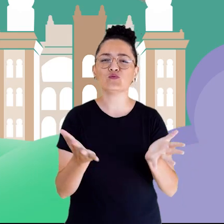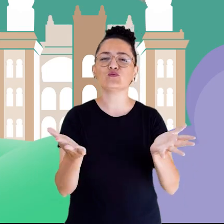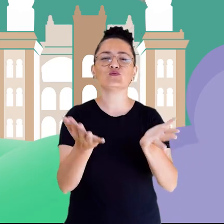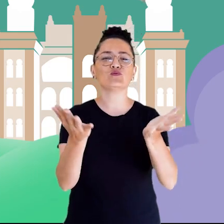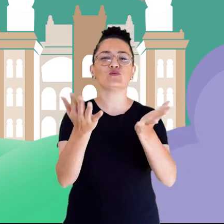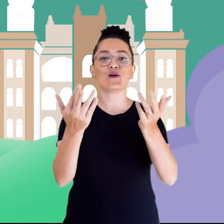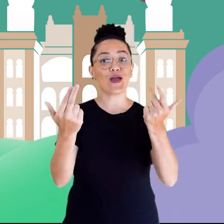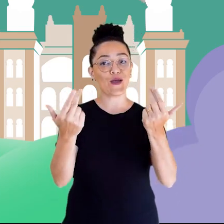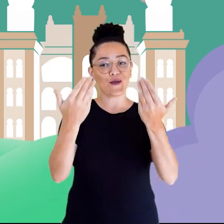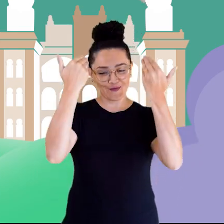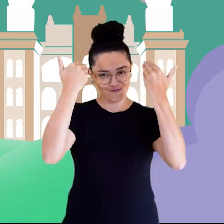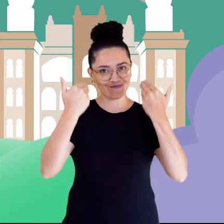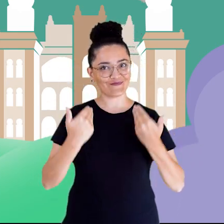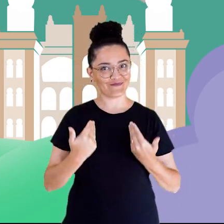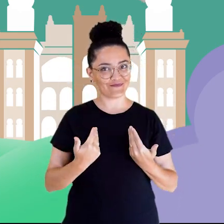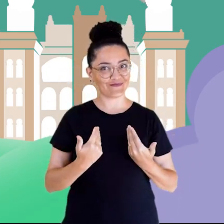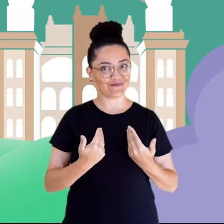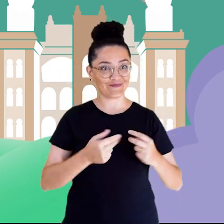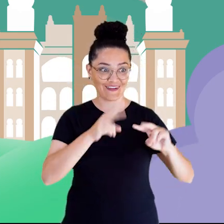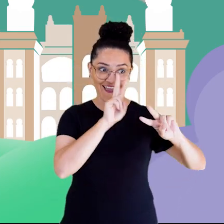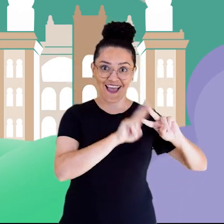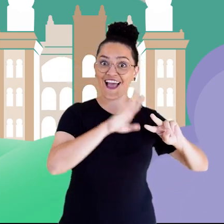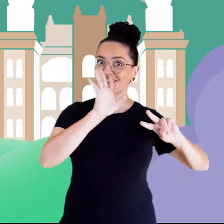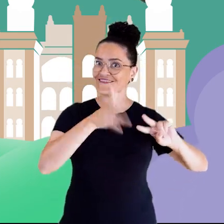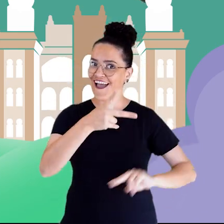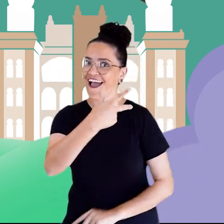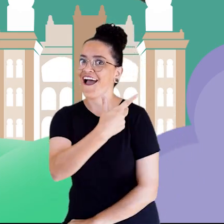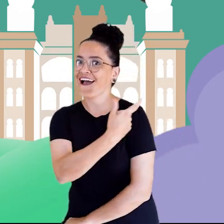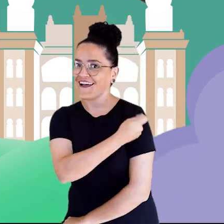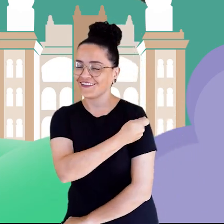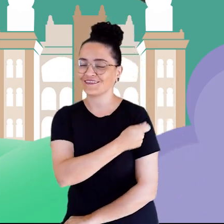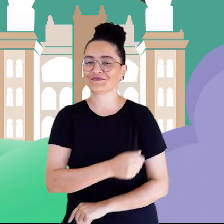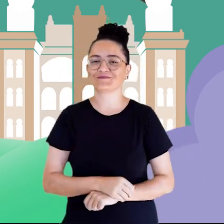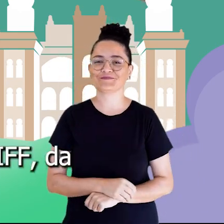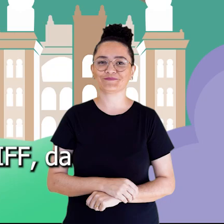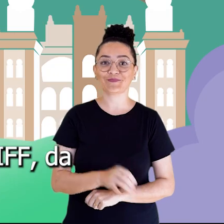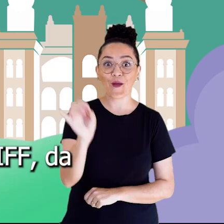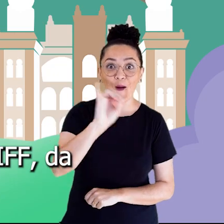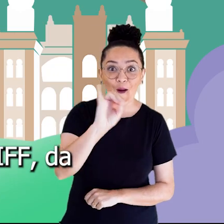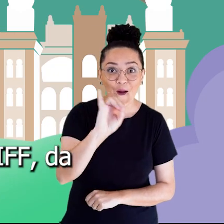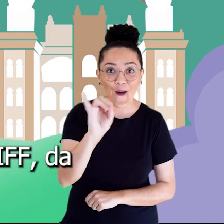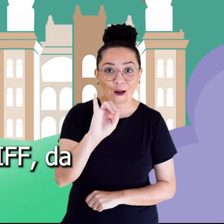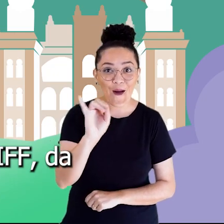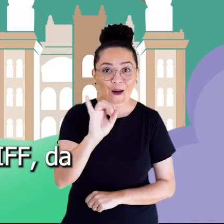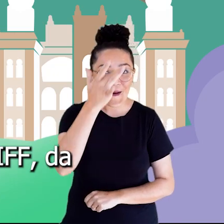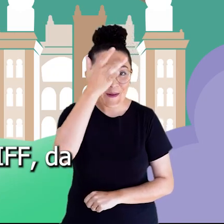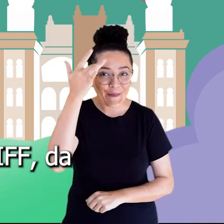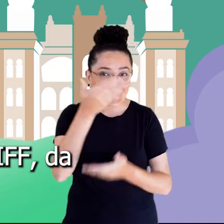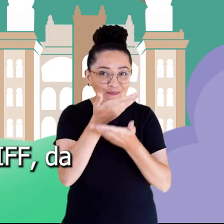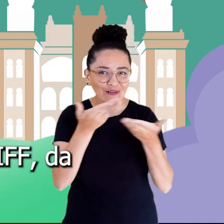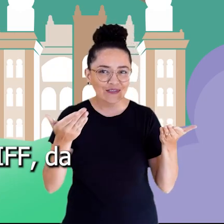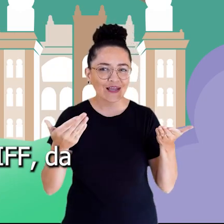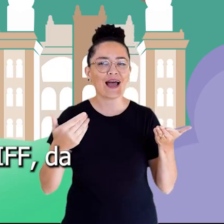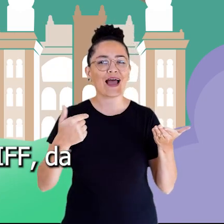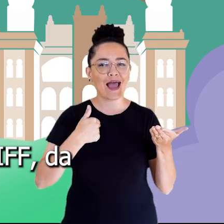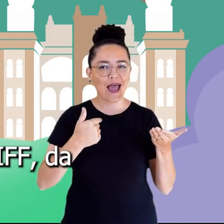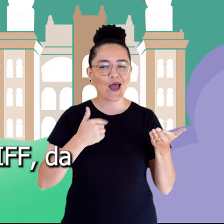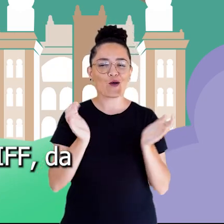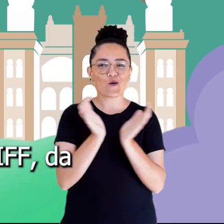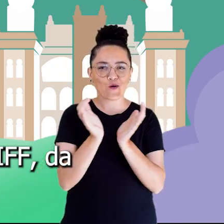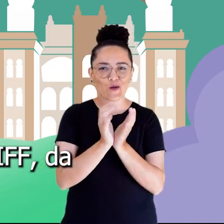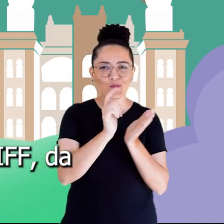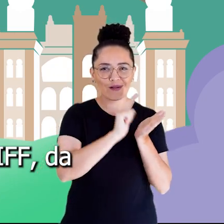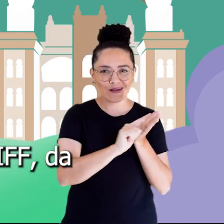assim como eu, hashtag estou vacinado Oi gente, venho aqui em nome de toda a equipe da limpeza